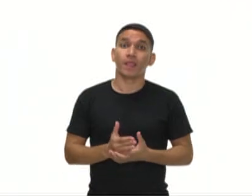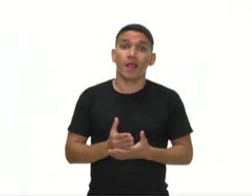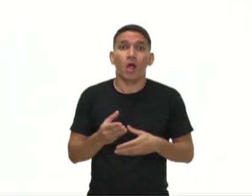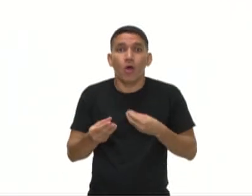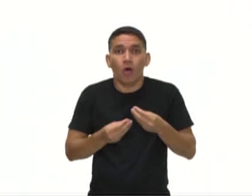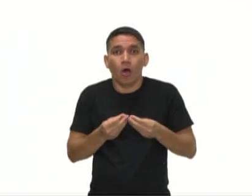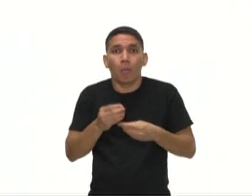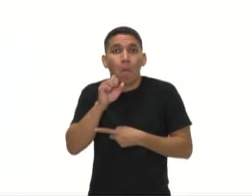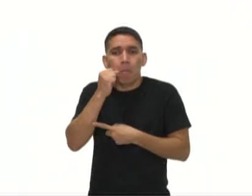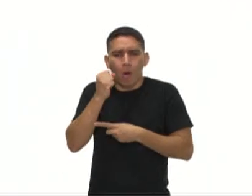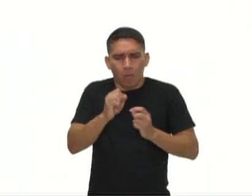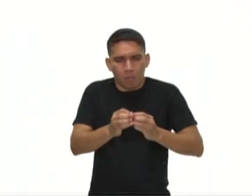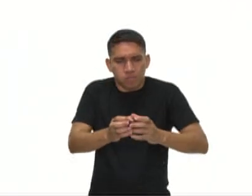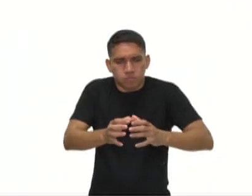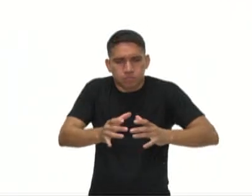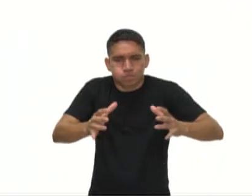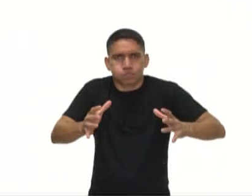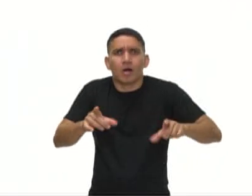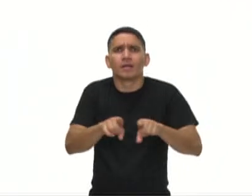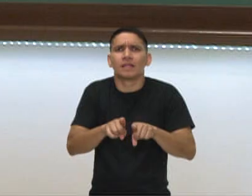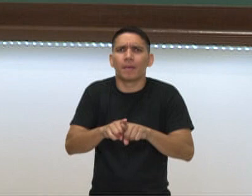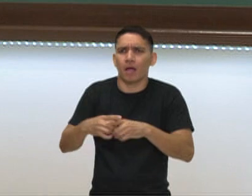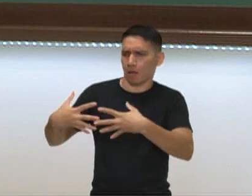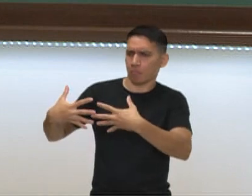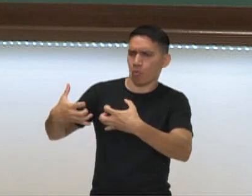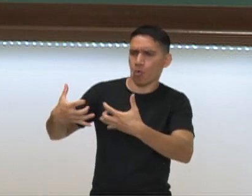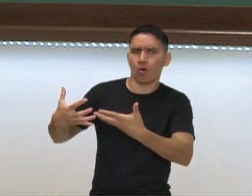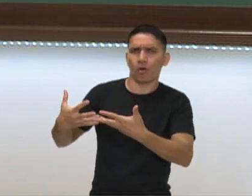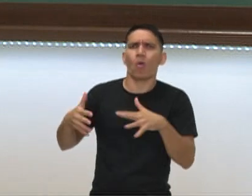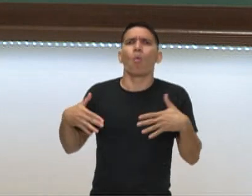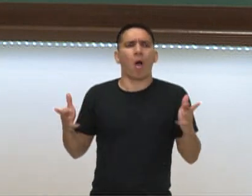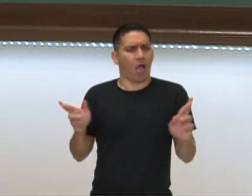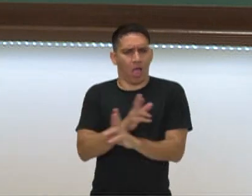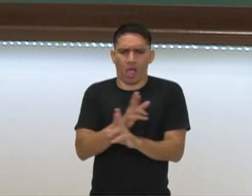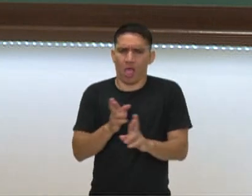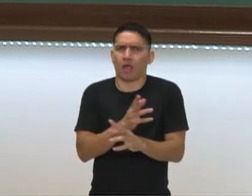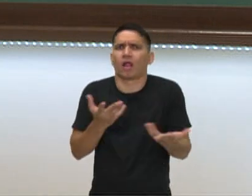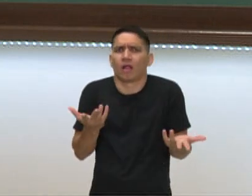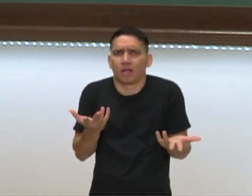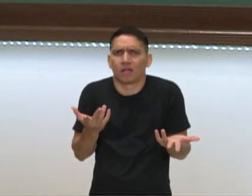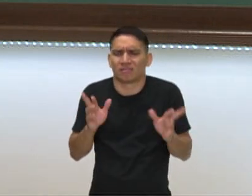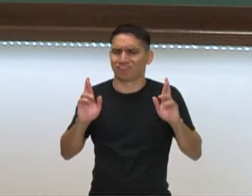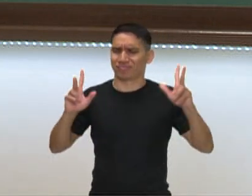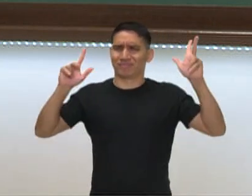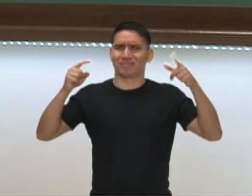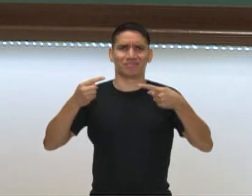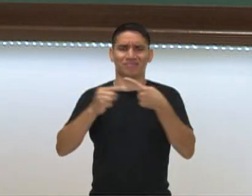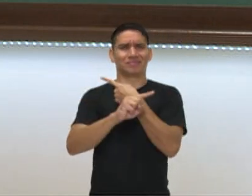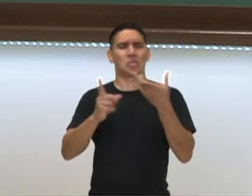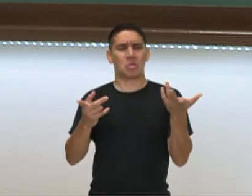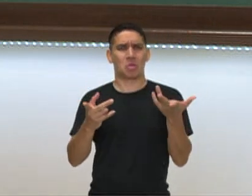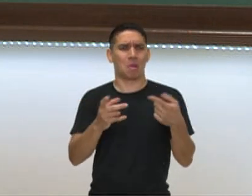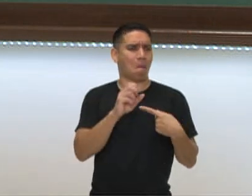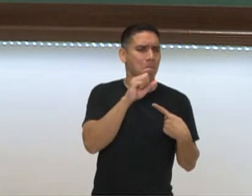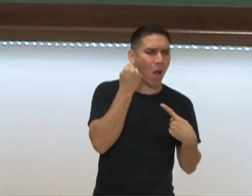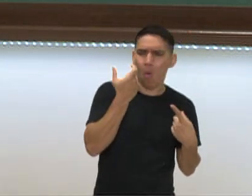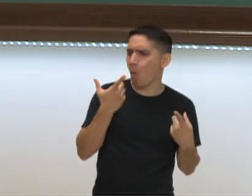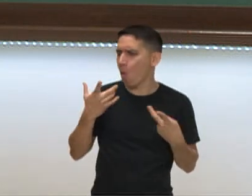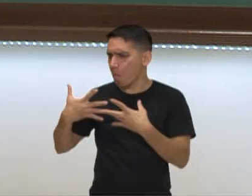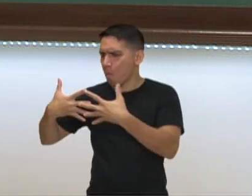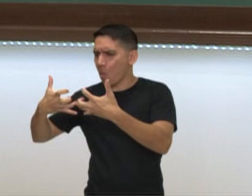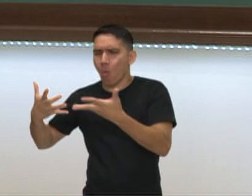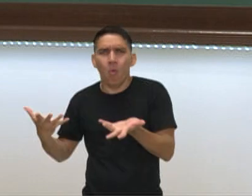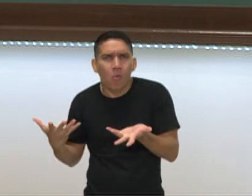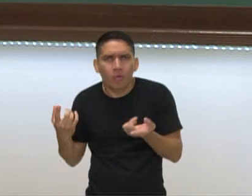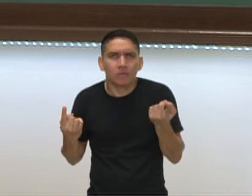crescimento do pão e trabalho muscular, que relação tem uma coisa com outra? Duas coisas completamente diferentes, o pão com o trabalho muscular.